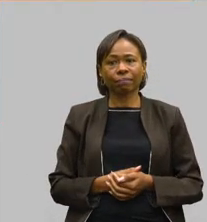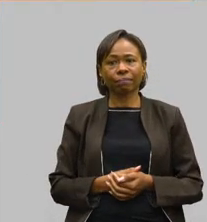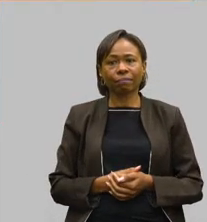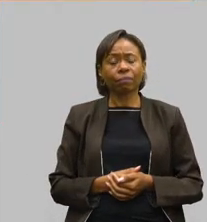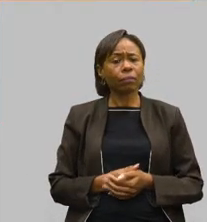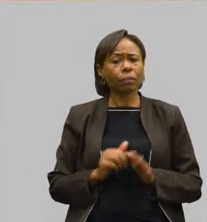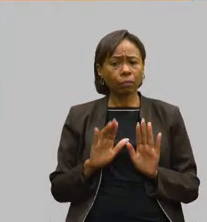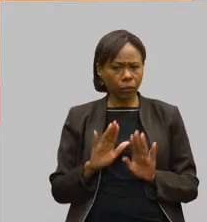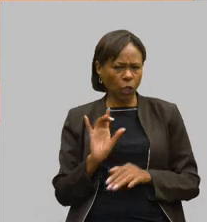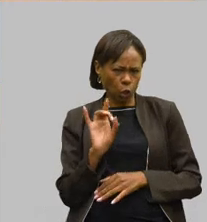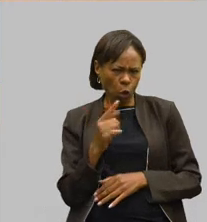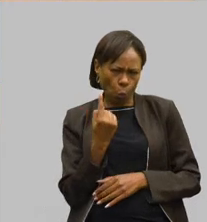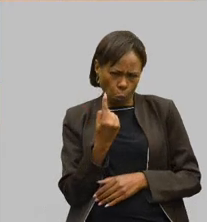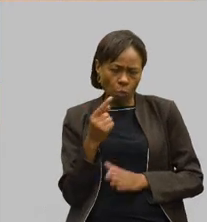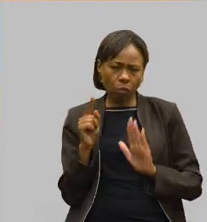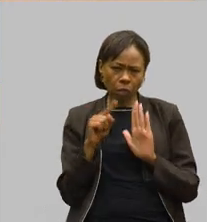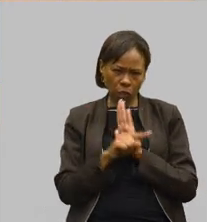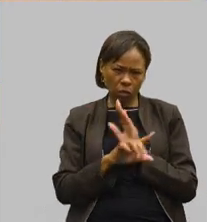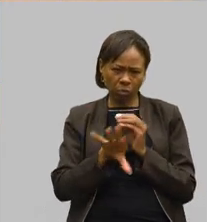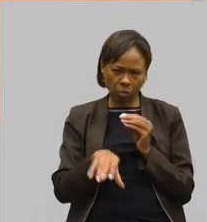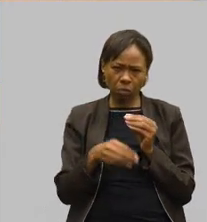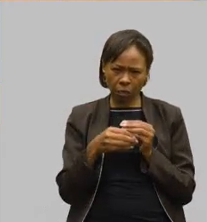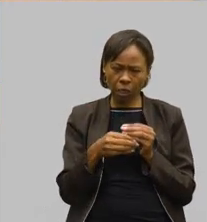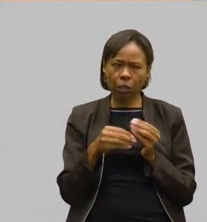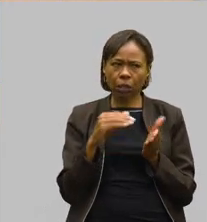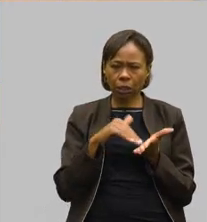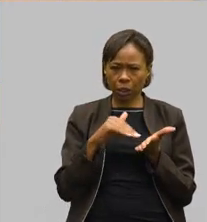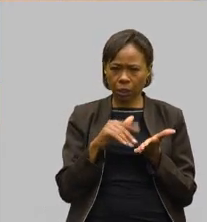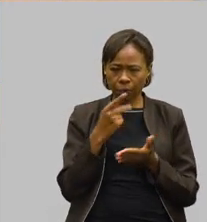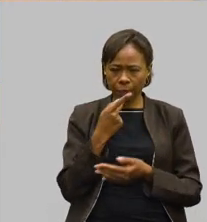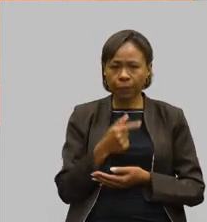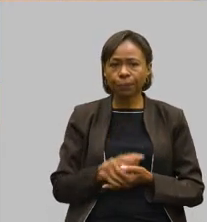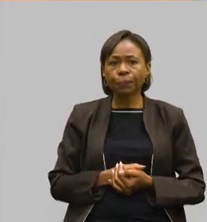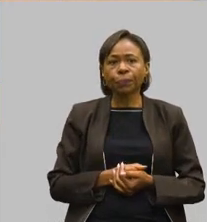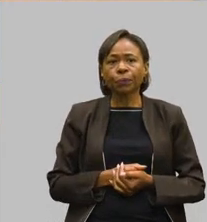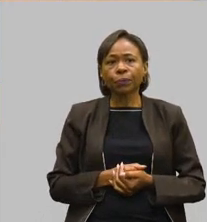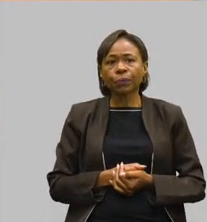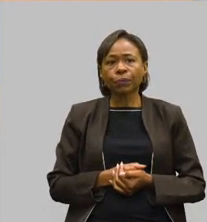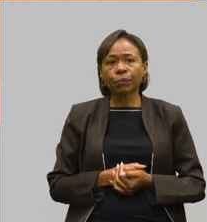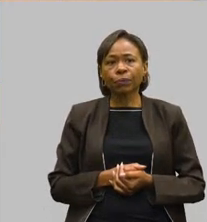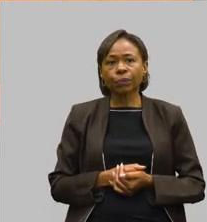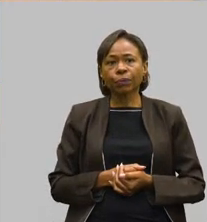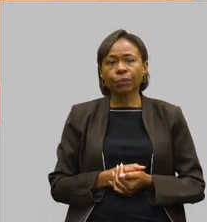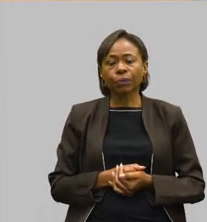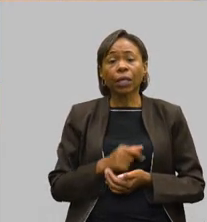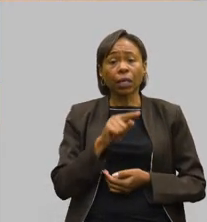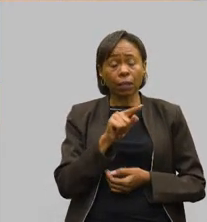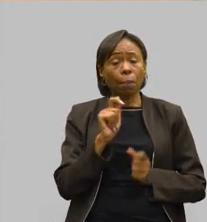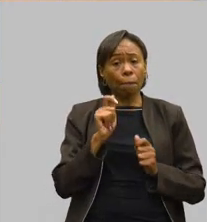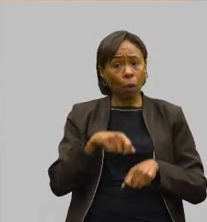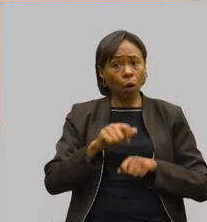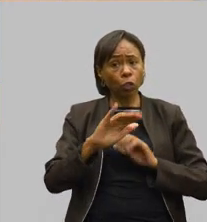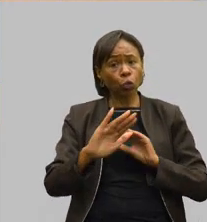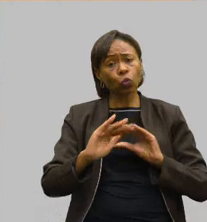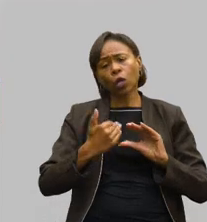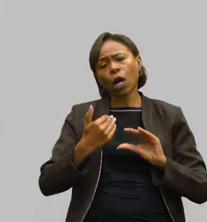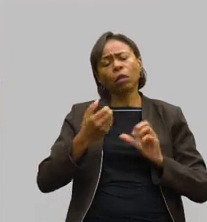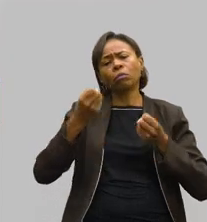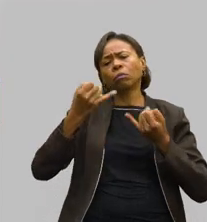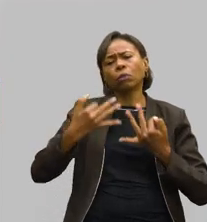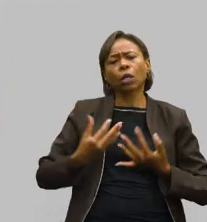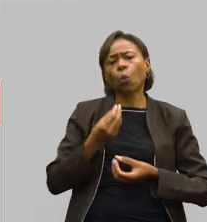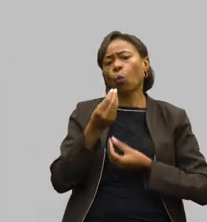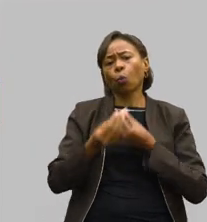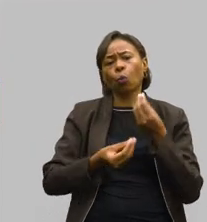Só mais um questionamento pegando o gancho, está a fala da secretária, para que ela possa nos encaminhar como vai ser a divisão